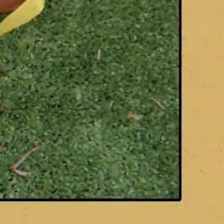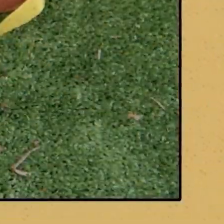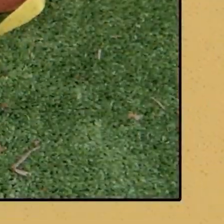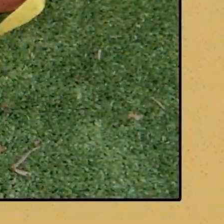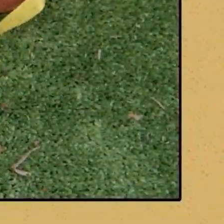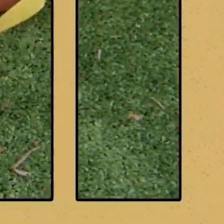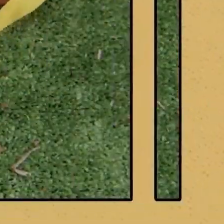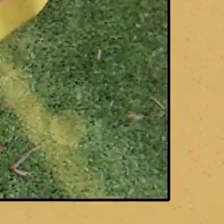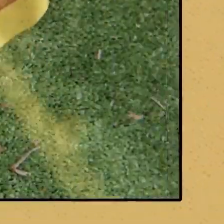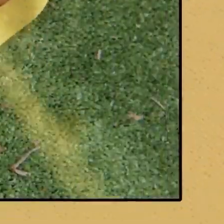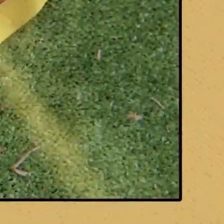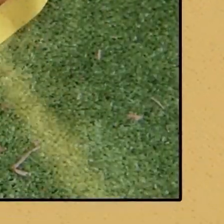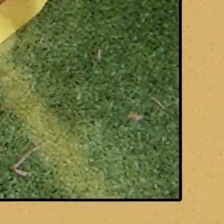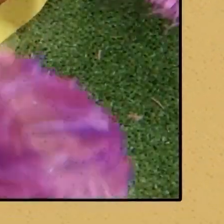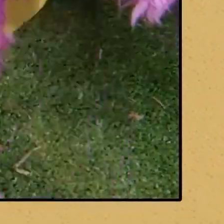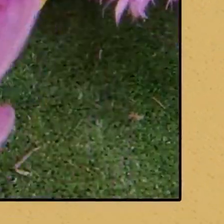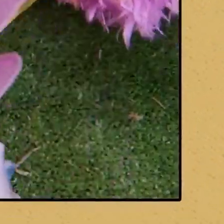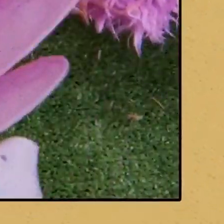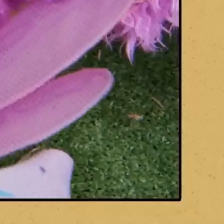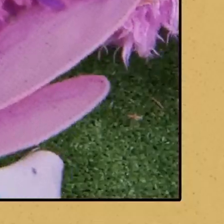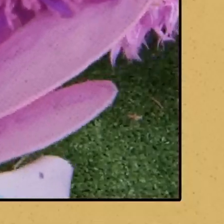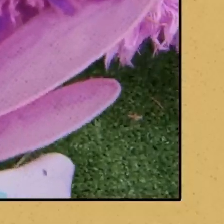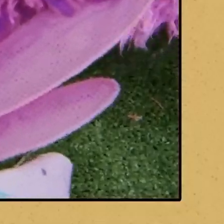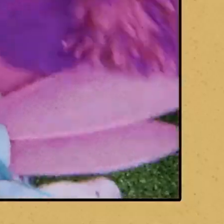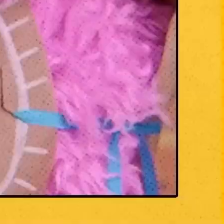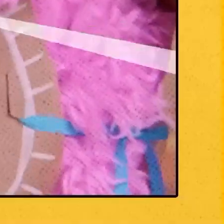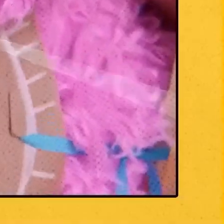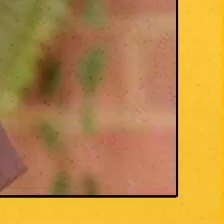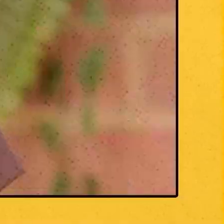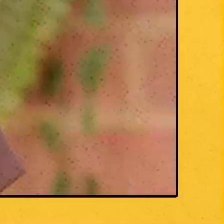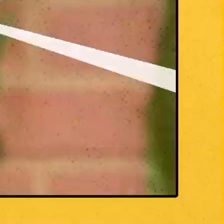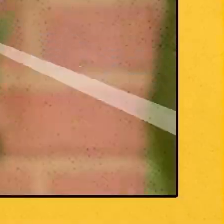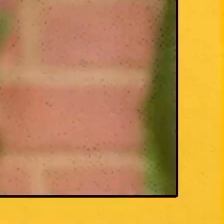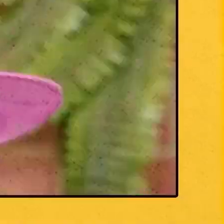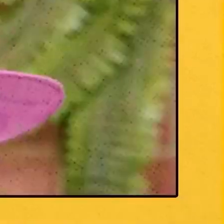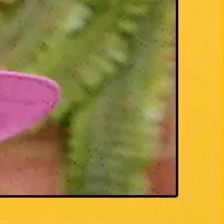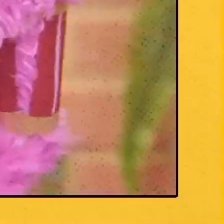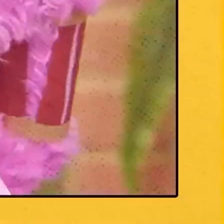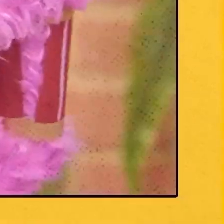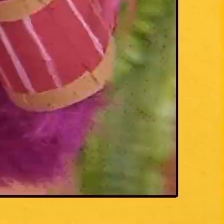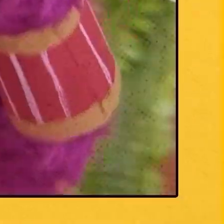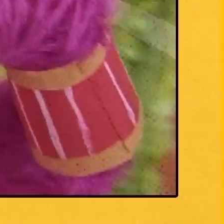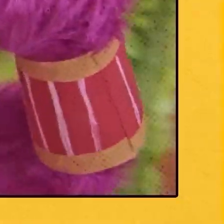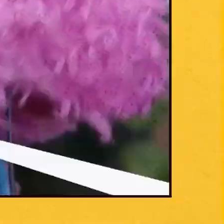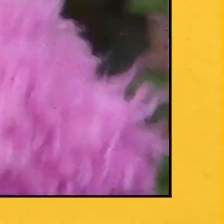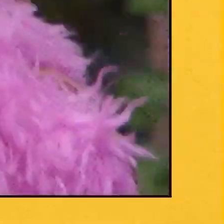vermelha e o conteúdo brilha. Todas vestem tiara, bracelete e roupa de Mulher Maravilha.